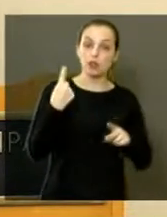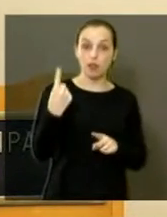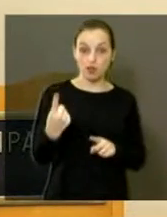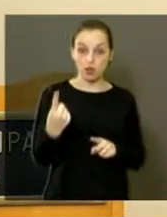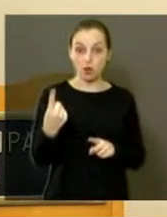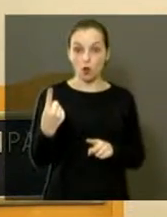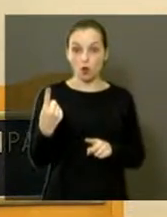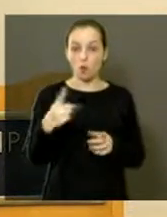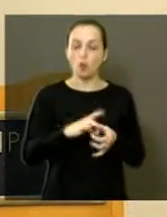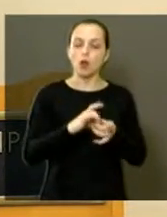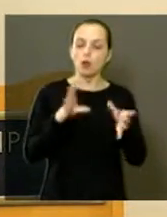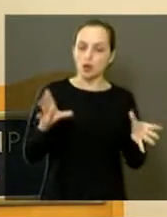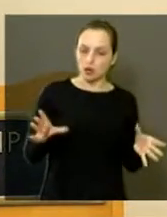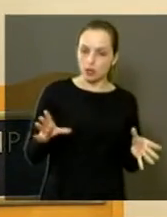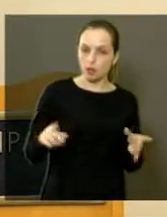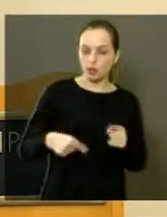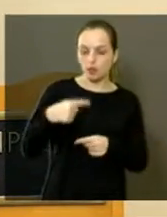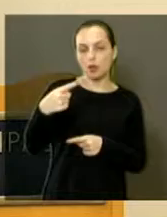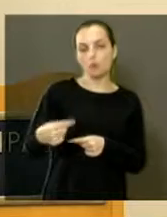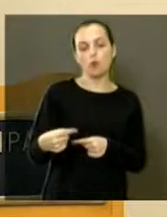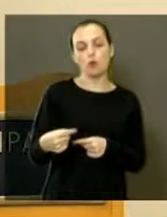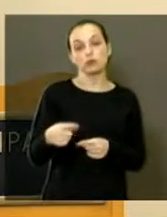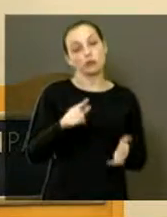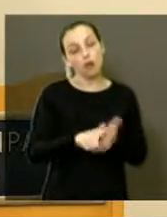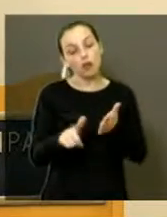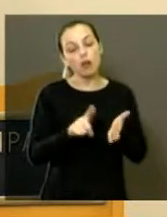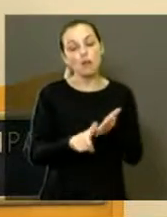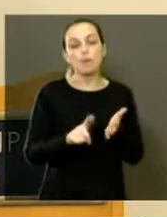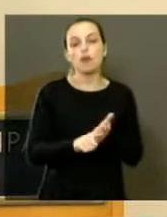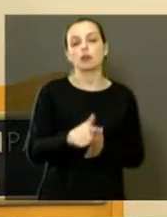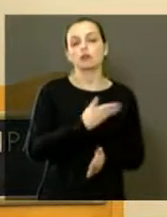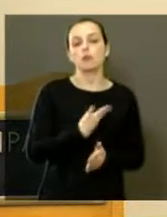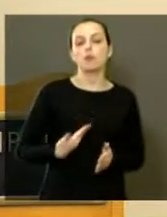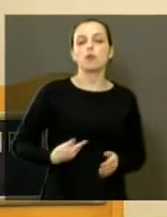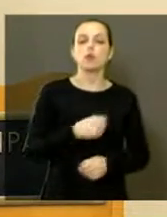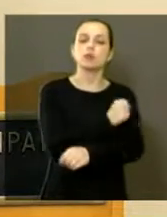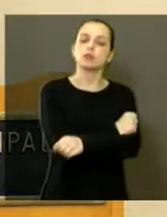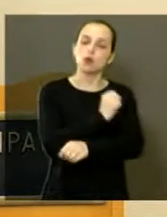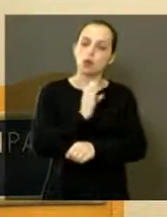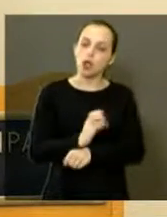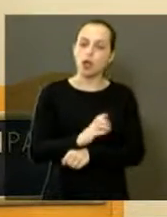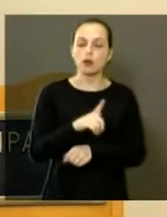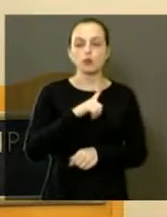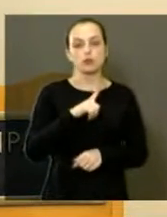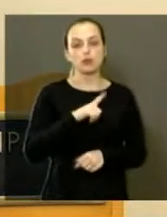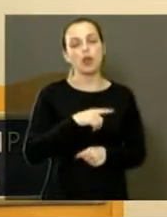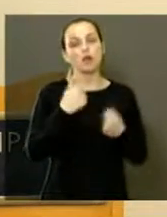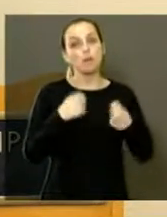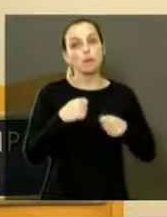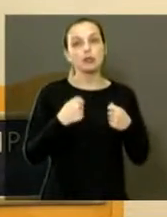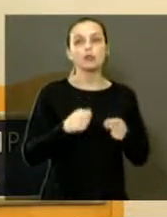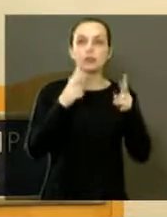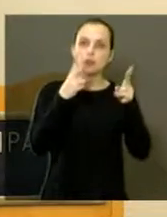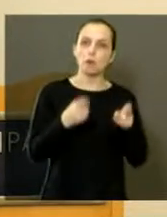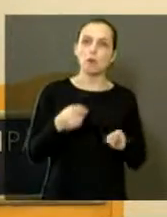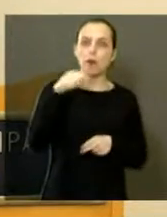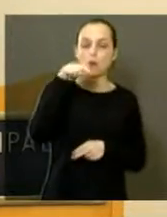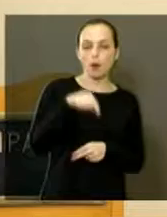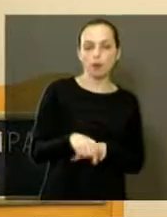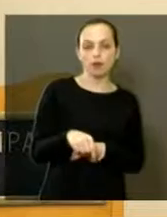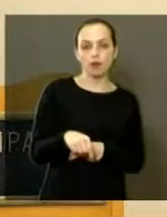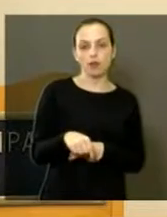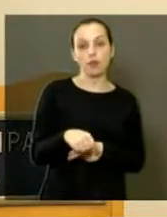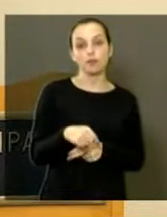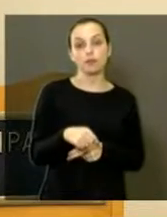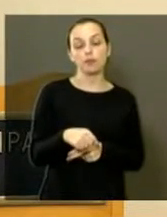sugestão que eu dou. São Carlos fez agora para a limpeza pública de São Carlos. Temos o fazer em Araraquara. O que é bom, vamos imitar.